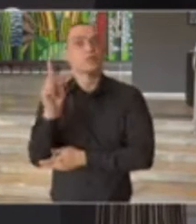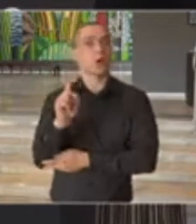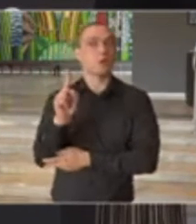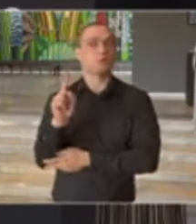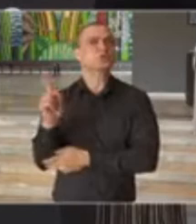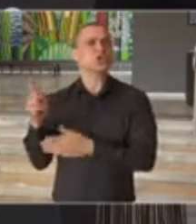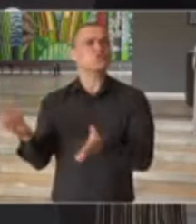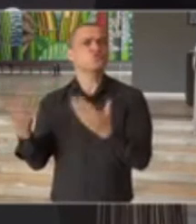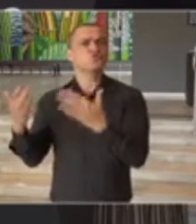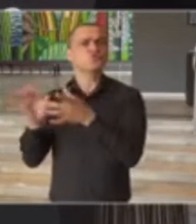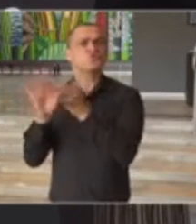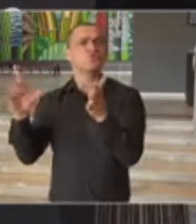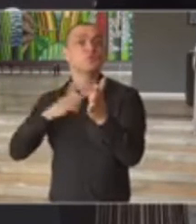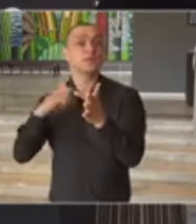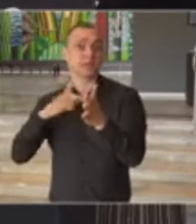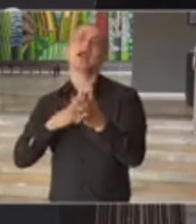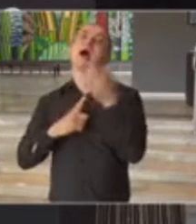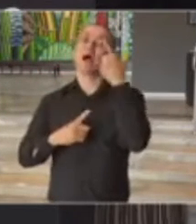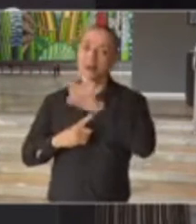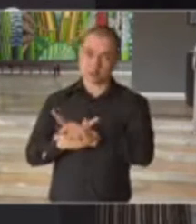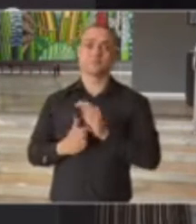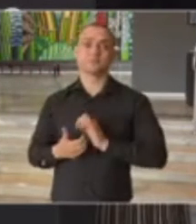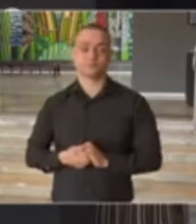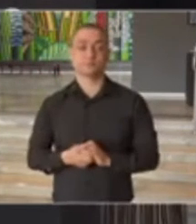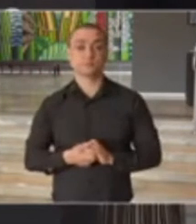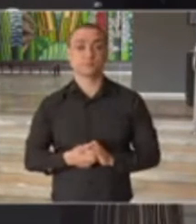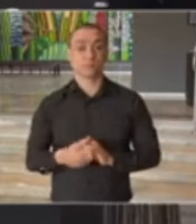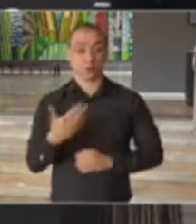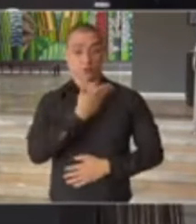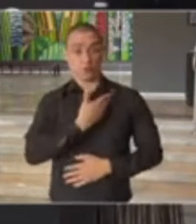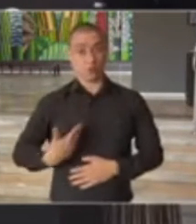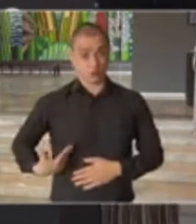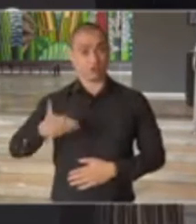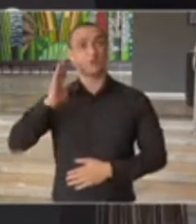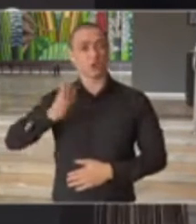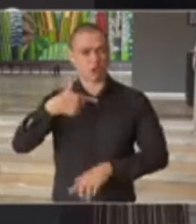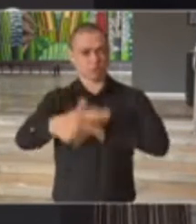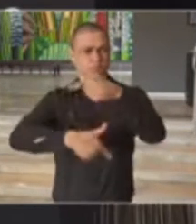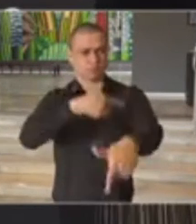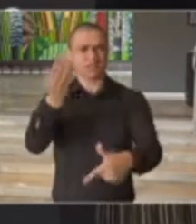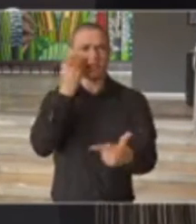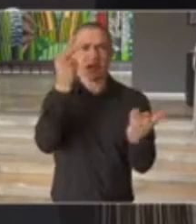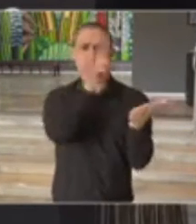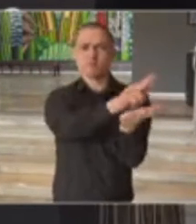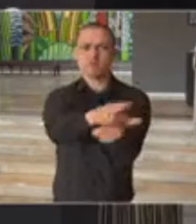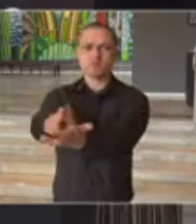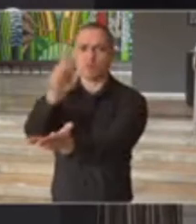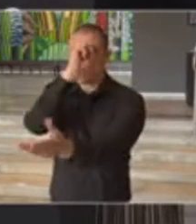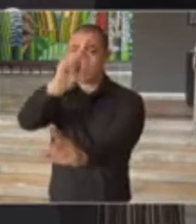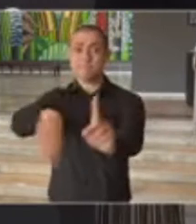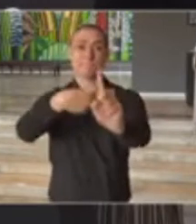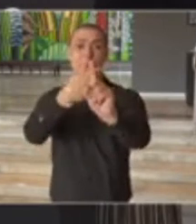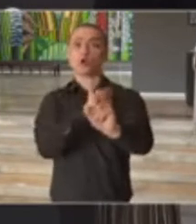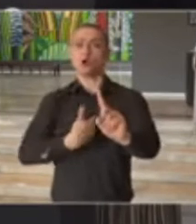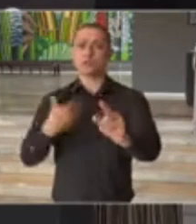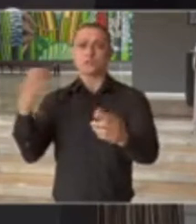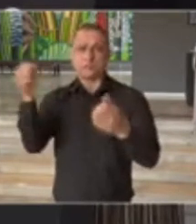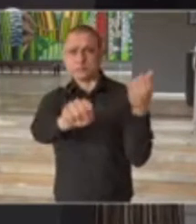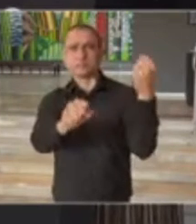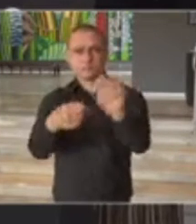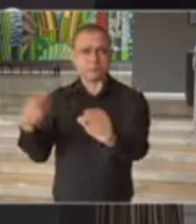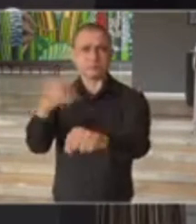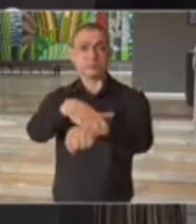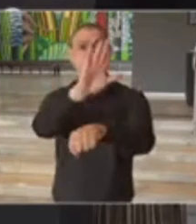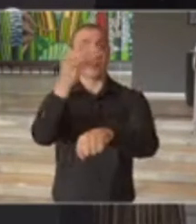capacidade hospitalar crescente. O governo vem fazendo um grande trabalho para aumentar essa capacidade hospitalar, e nós entendemos que passo a